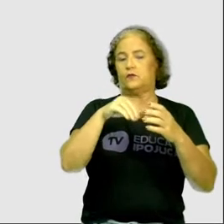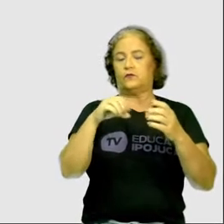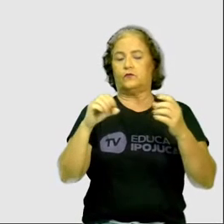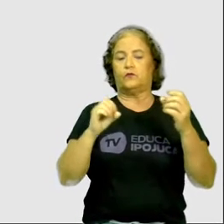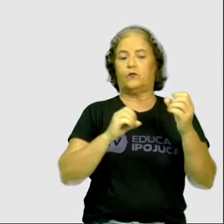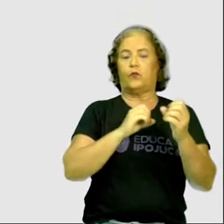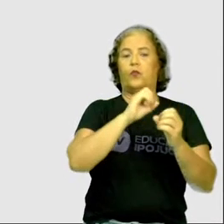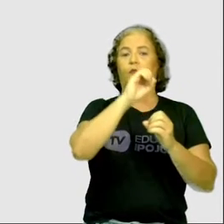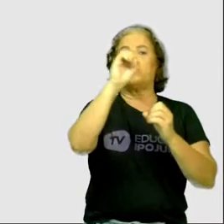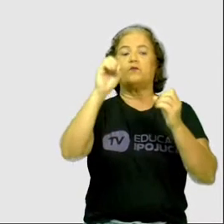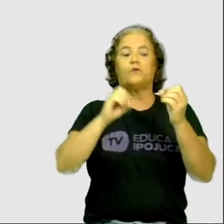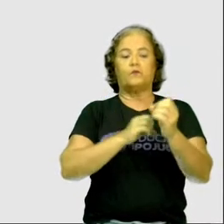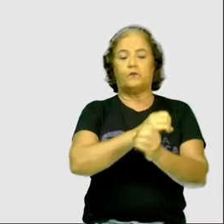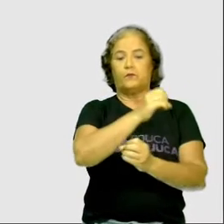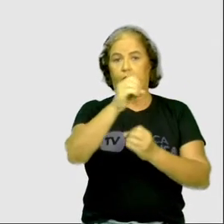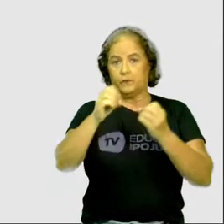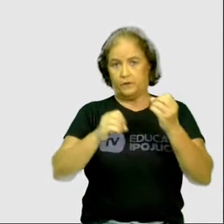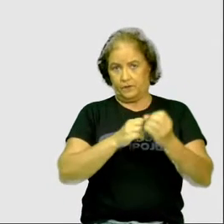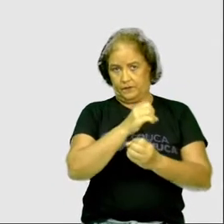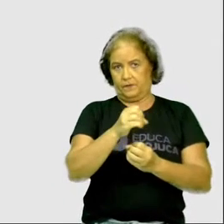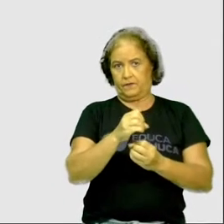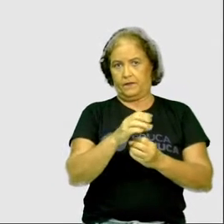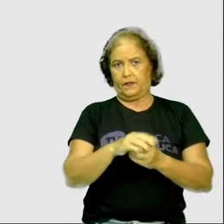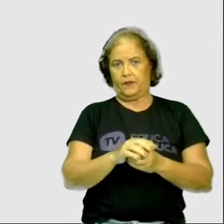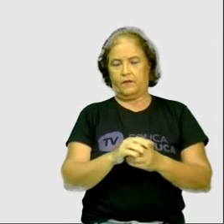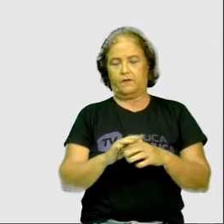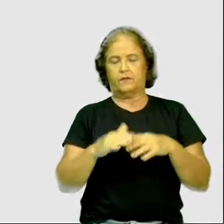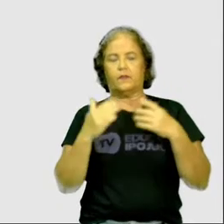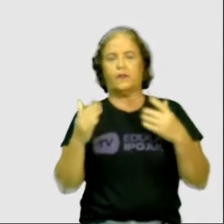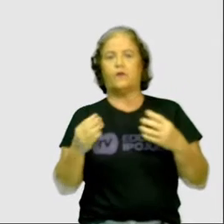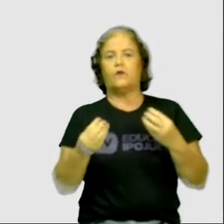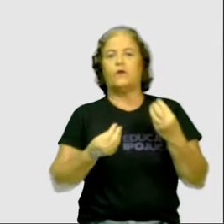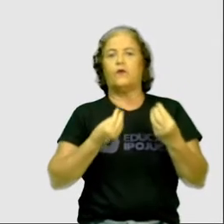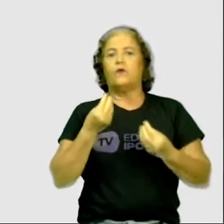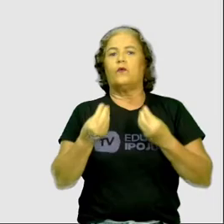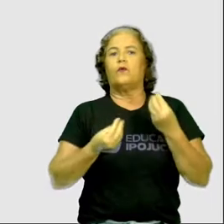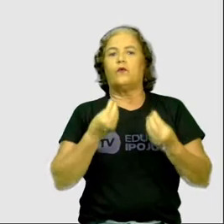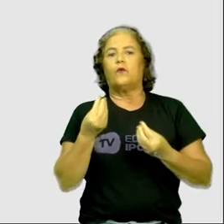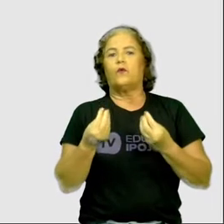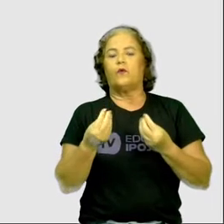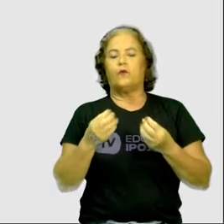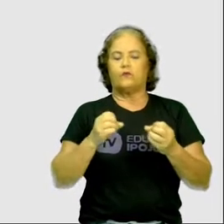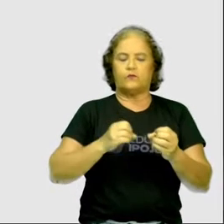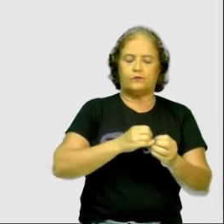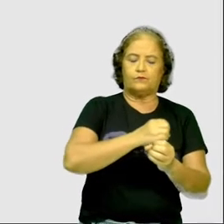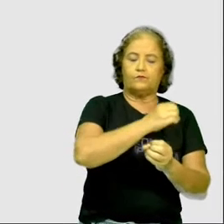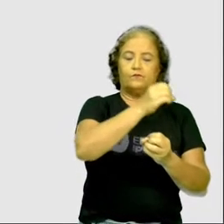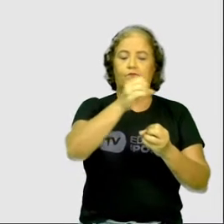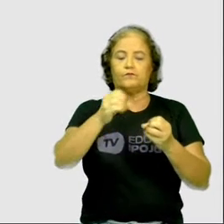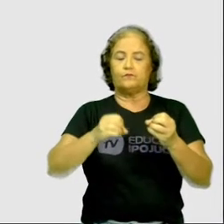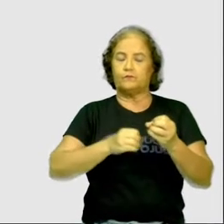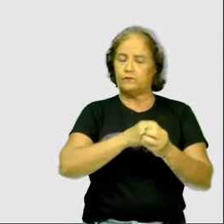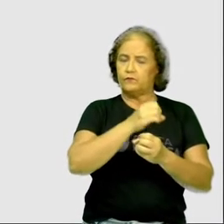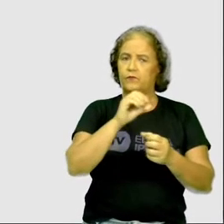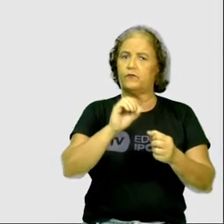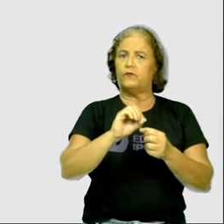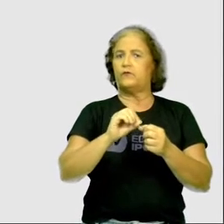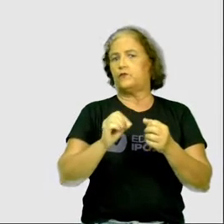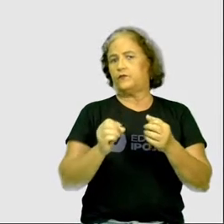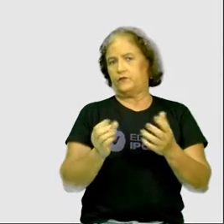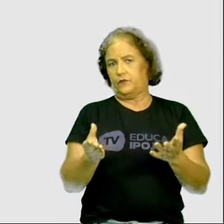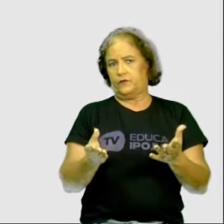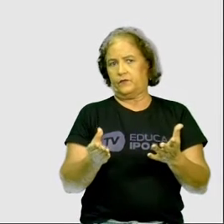Então, como foi que o sistema solar se formou? Aqui a gente tem mais ou menos como se fosse um diagrama, uma